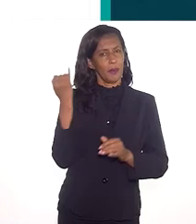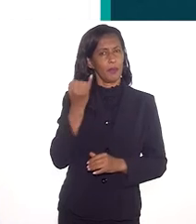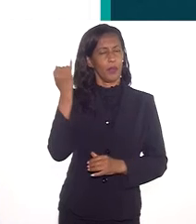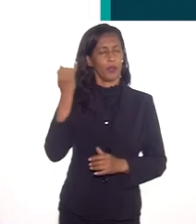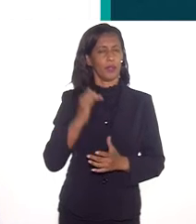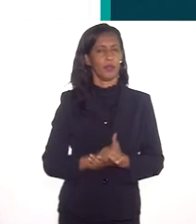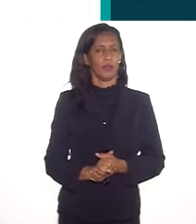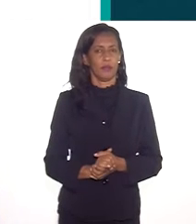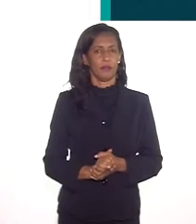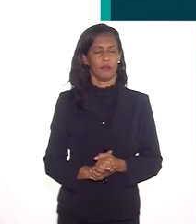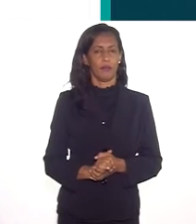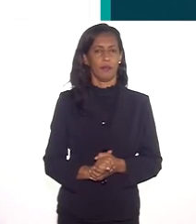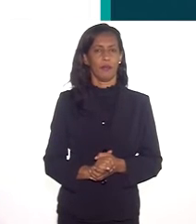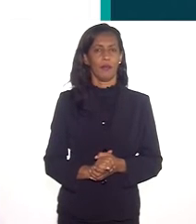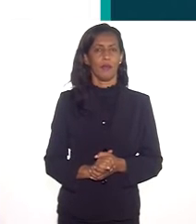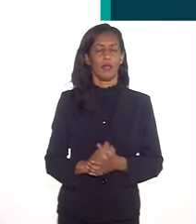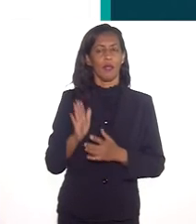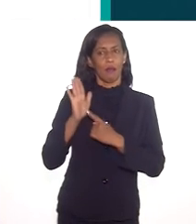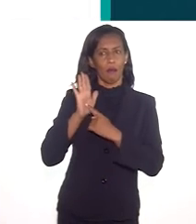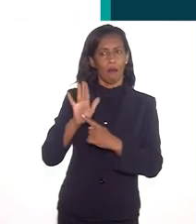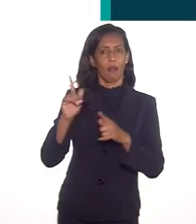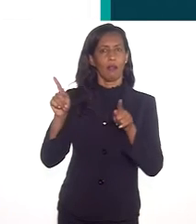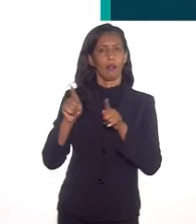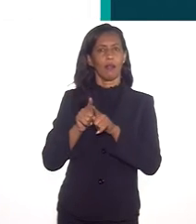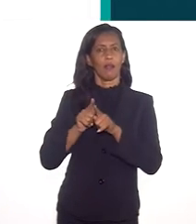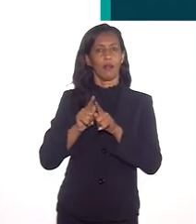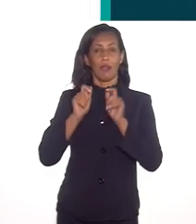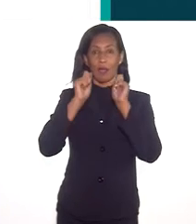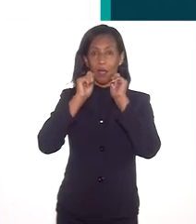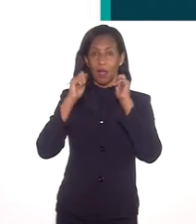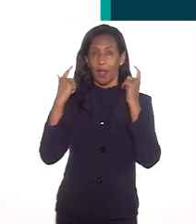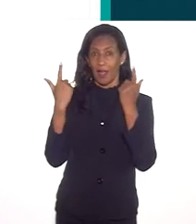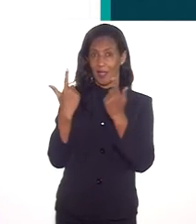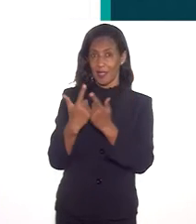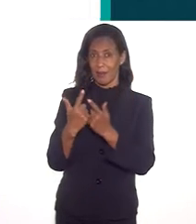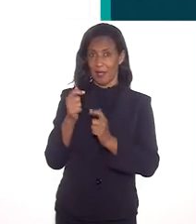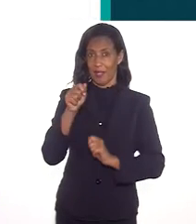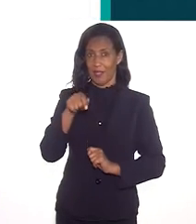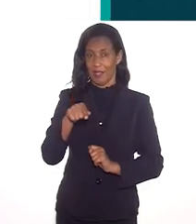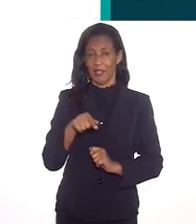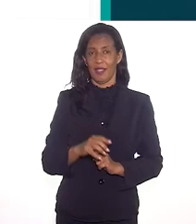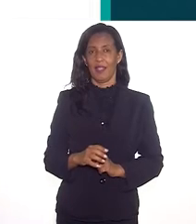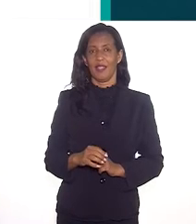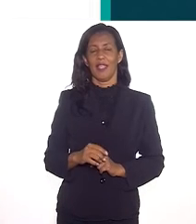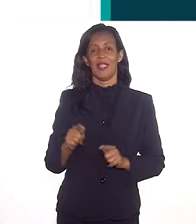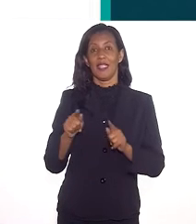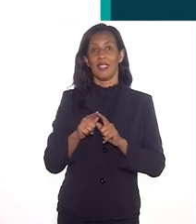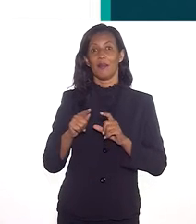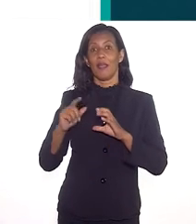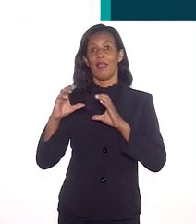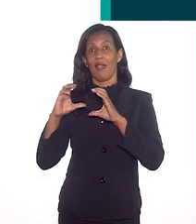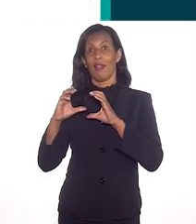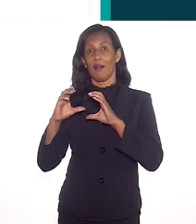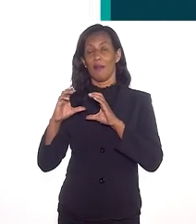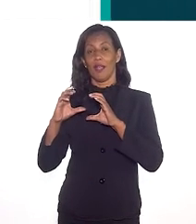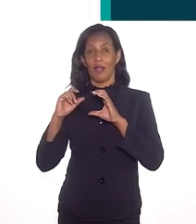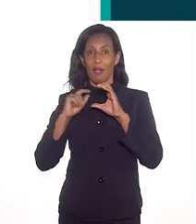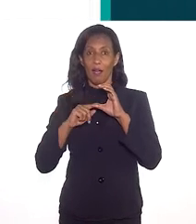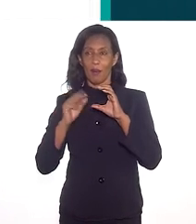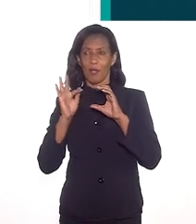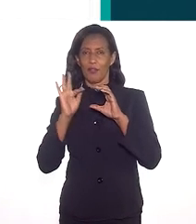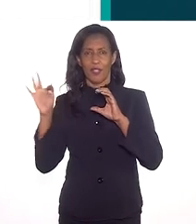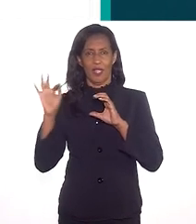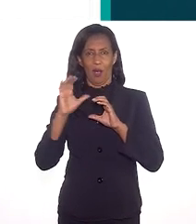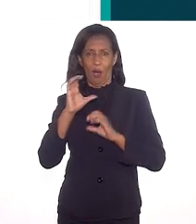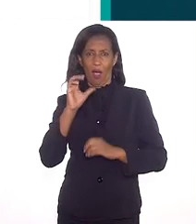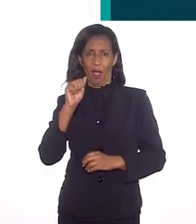relação a poderes tomados de decisões, a representatividade nas assembleias legislativas e na Câmara Federal.